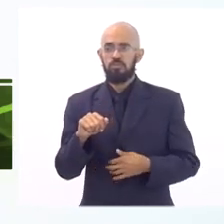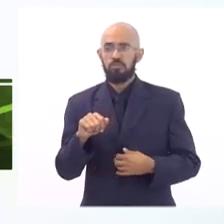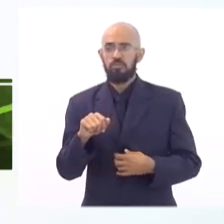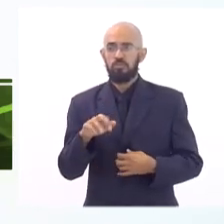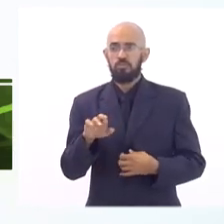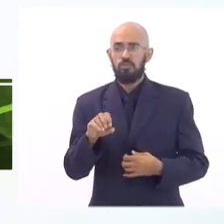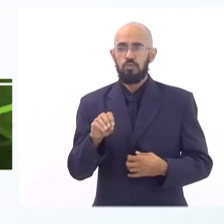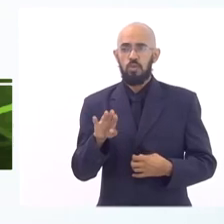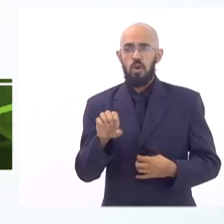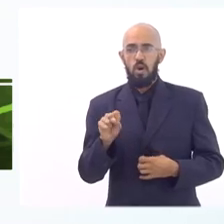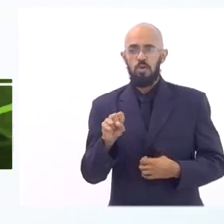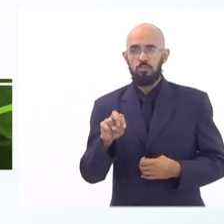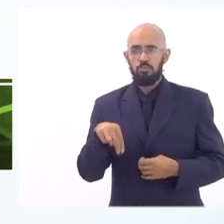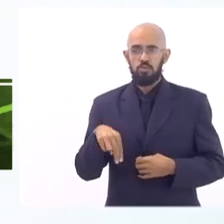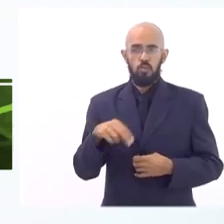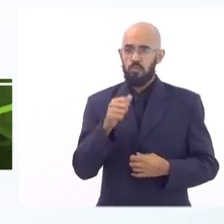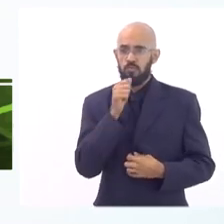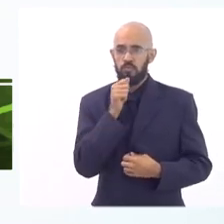não fez uso da palavra